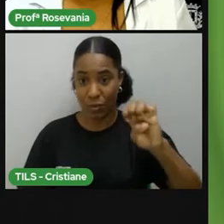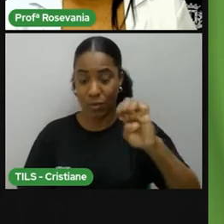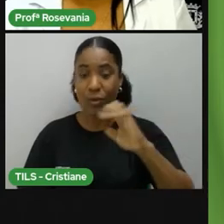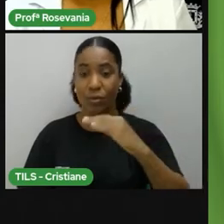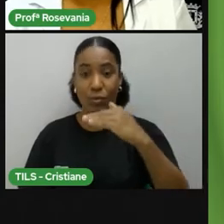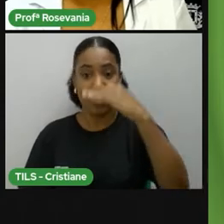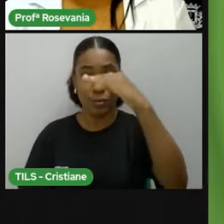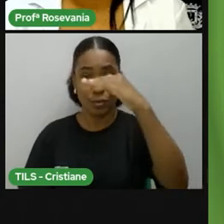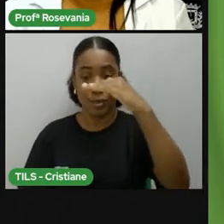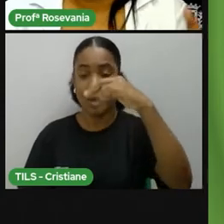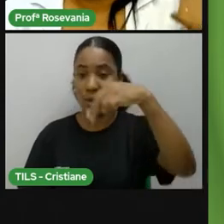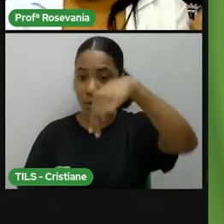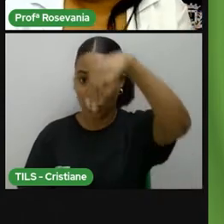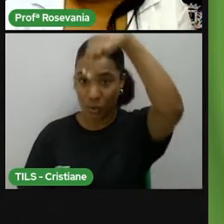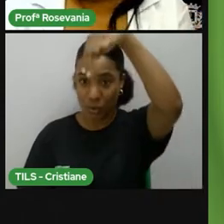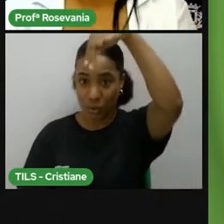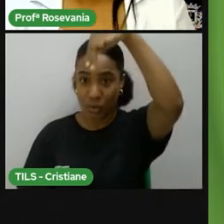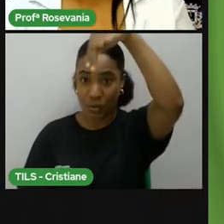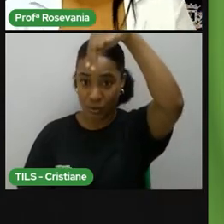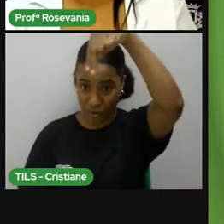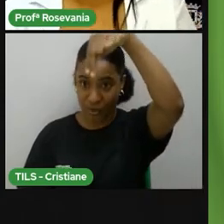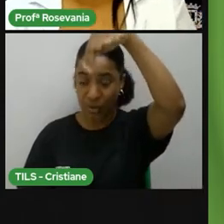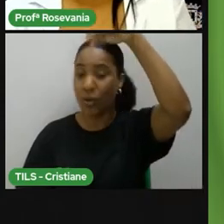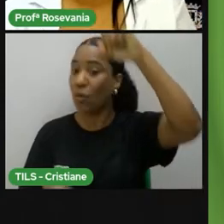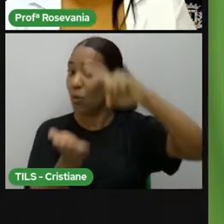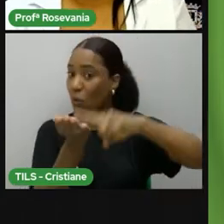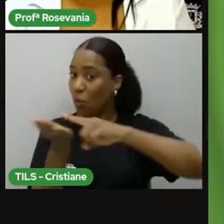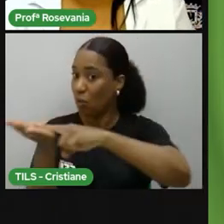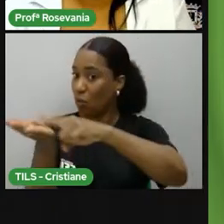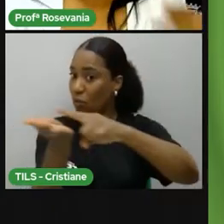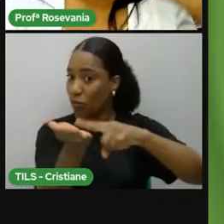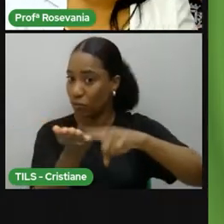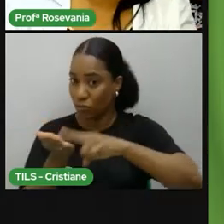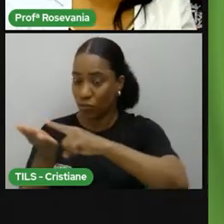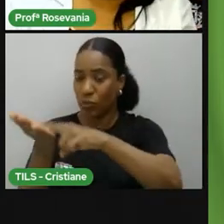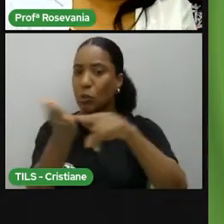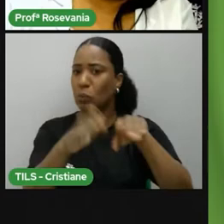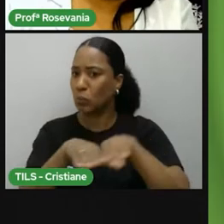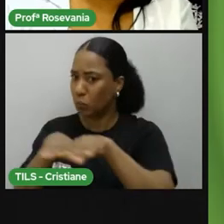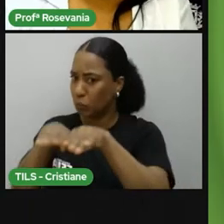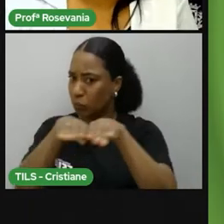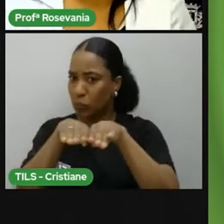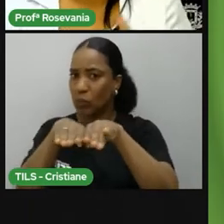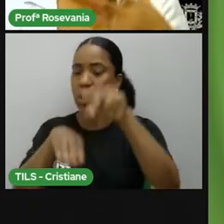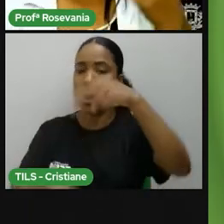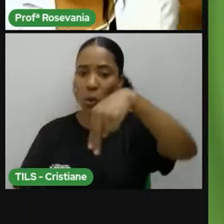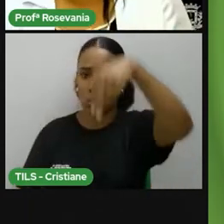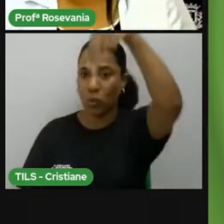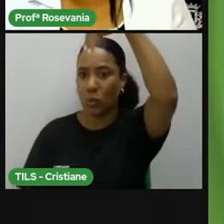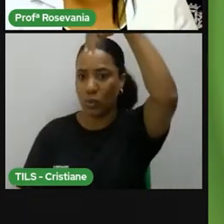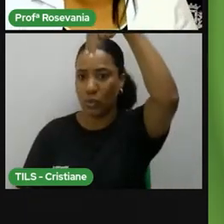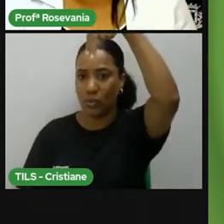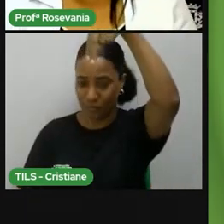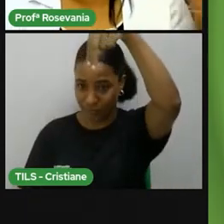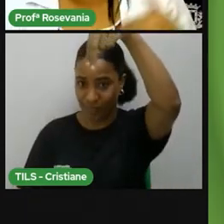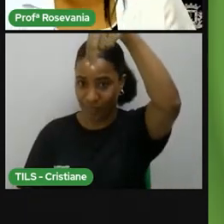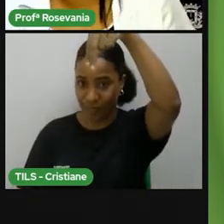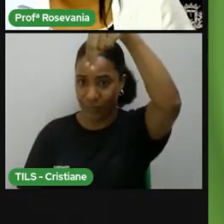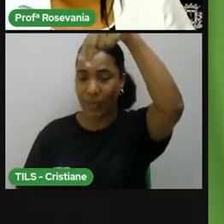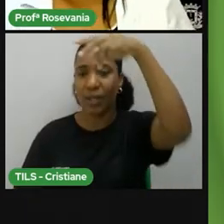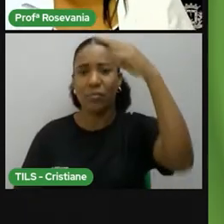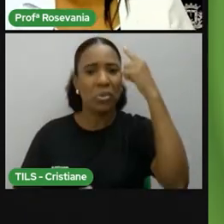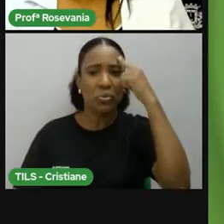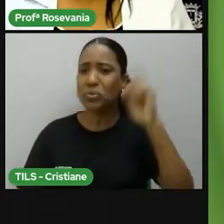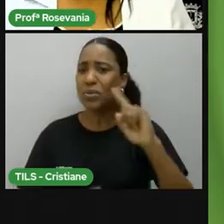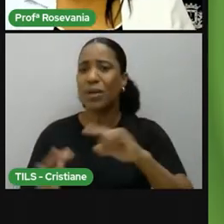Equador, convencionou-se chamar de norte, porque a Terra está solta lá no espaço, a gente não sabe qual posição que é para cima,